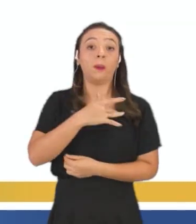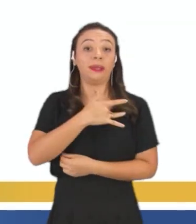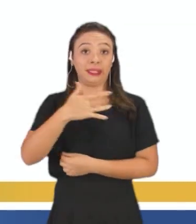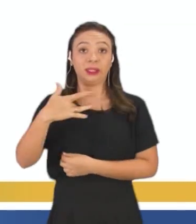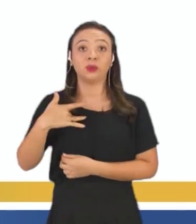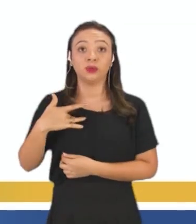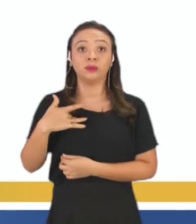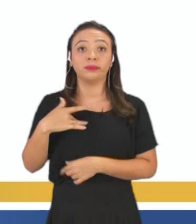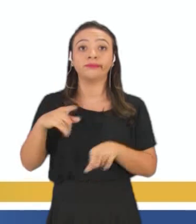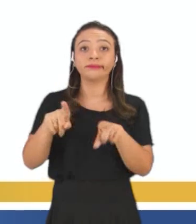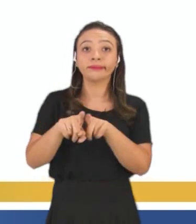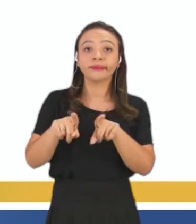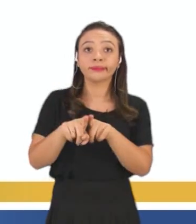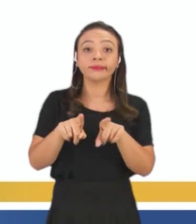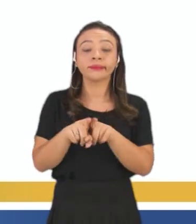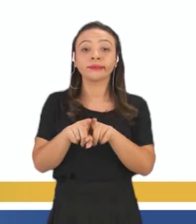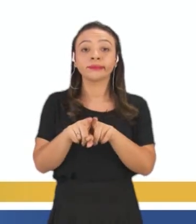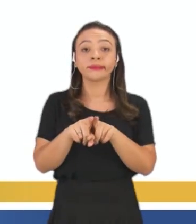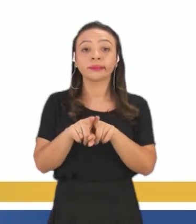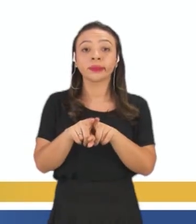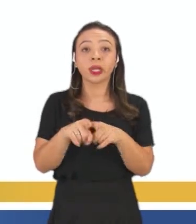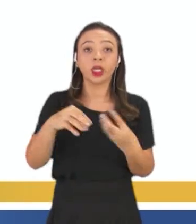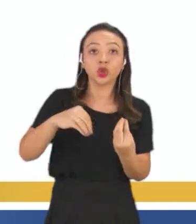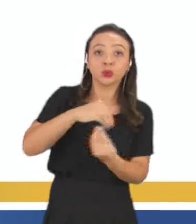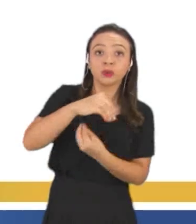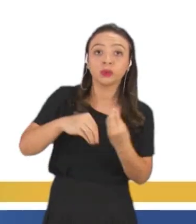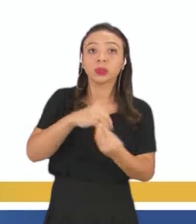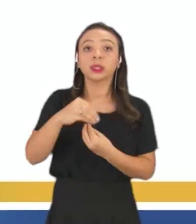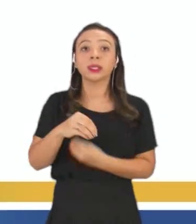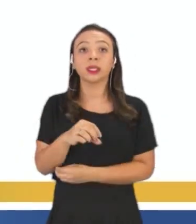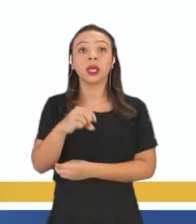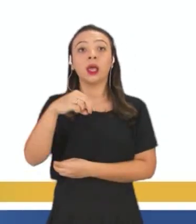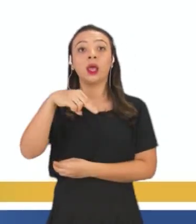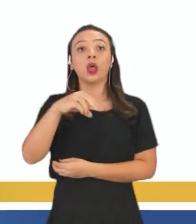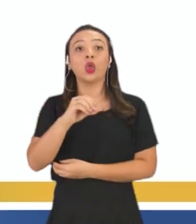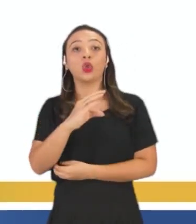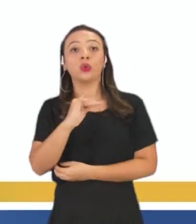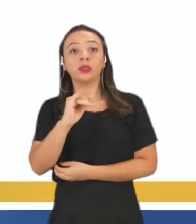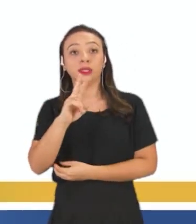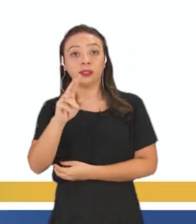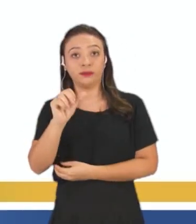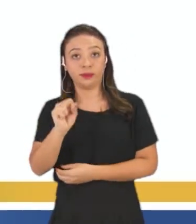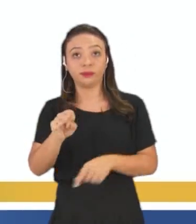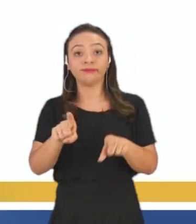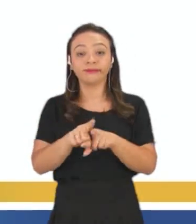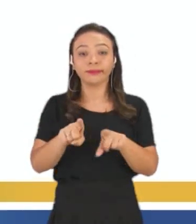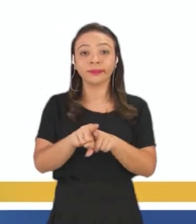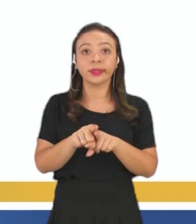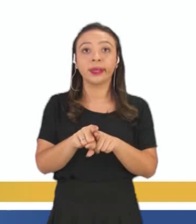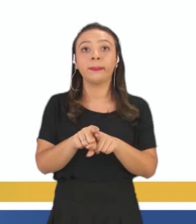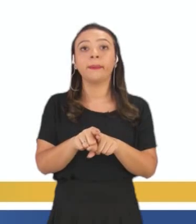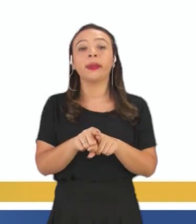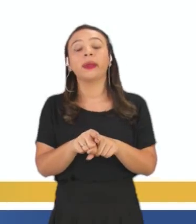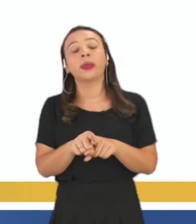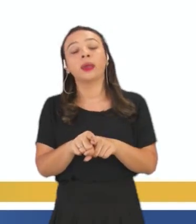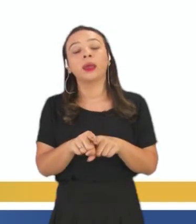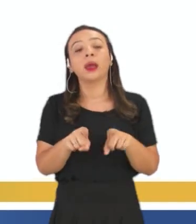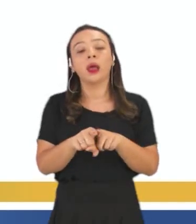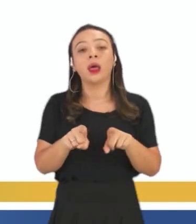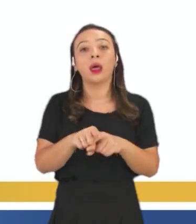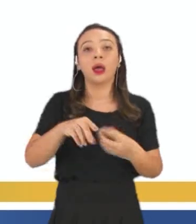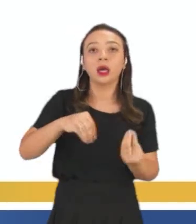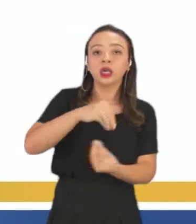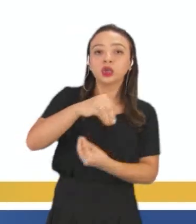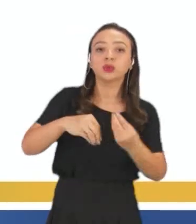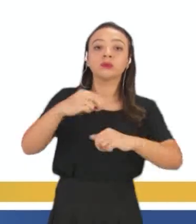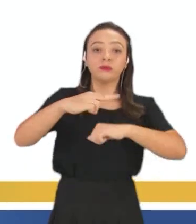as nocivas ou as irritantes e as que libera radiação não ionizante. Então, aqui eu